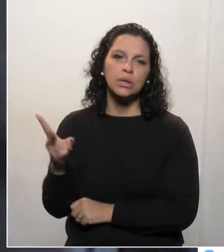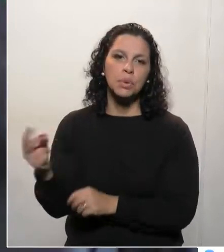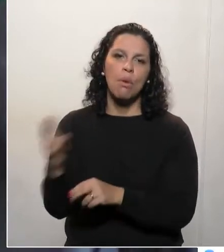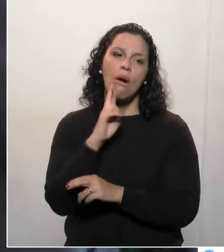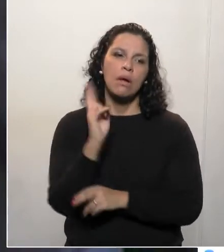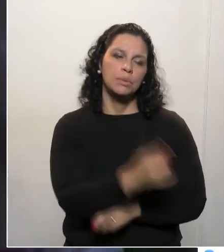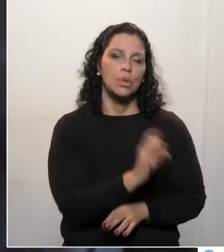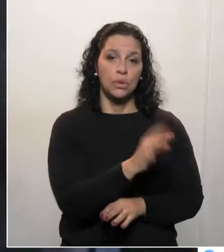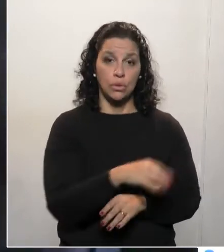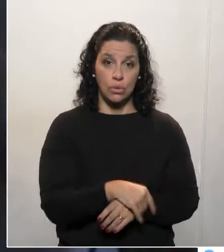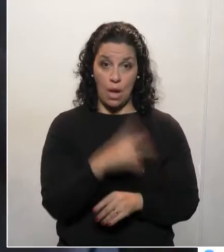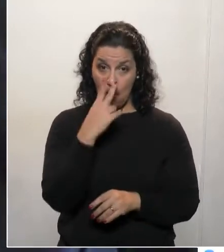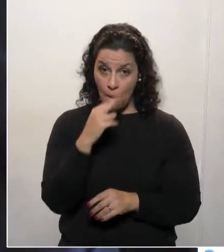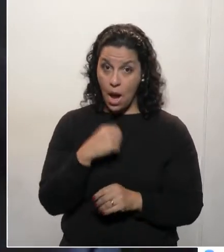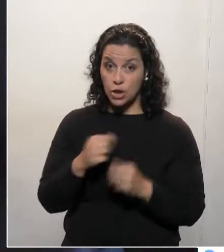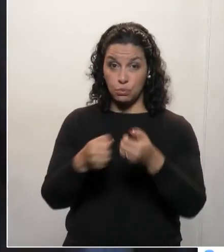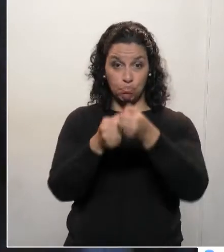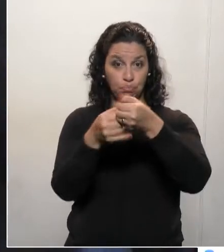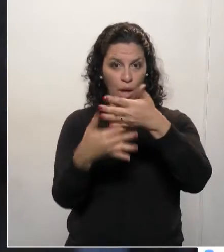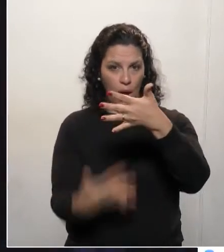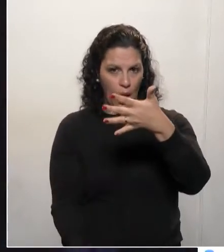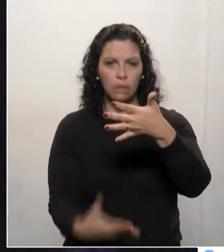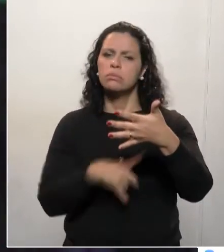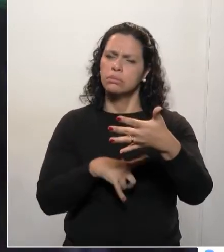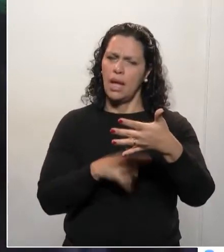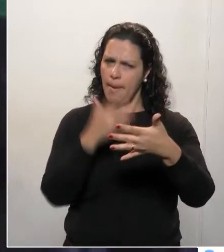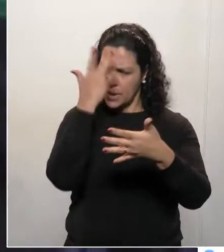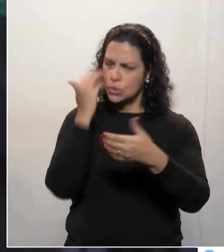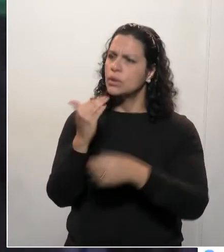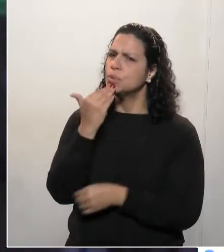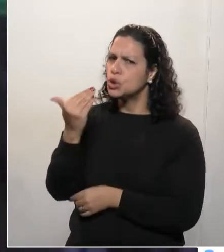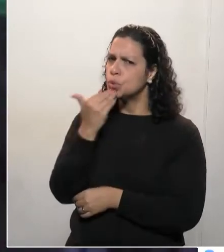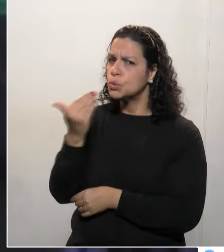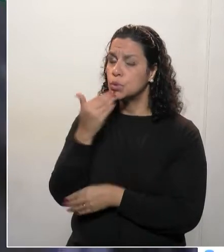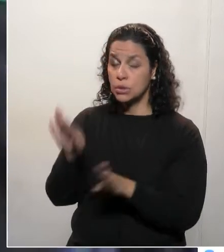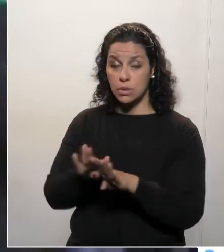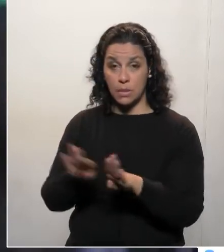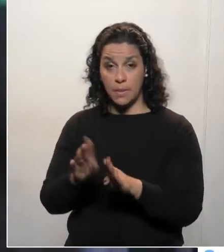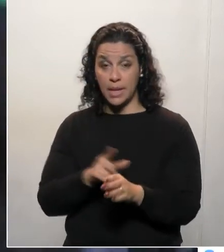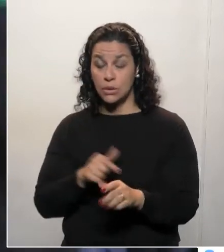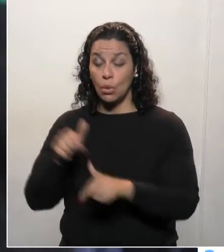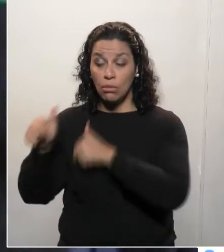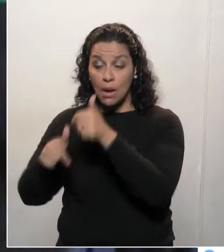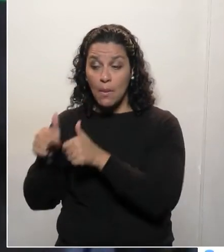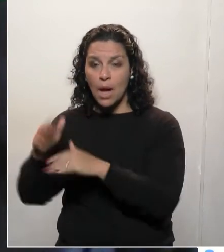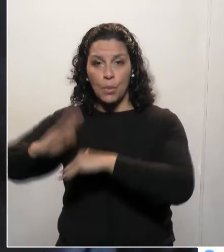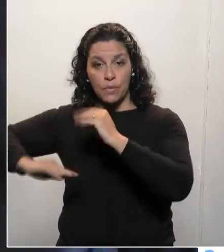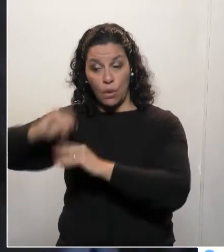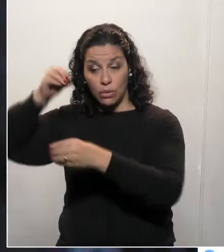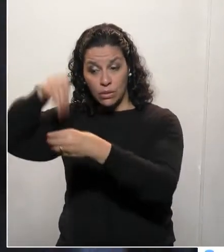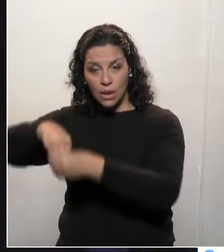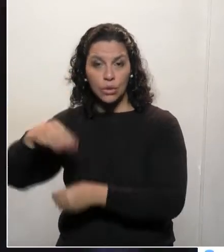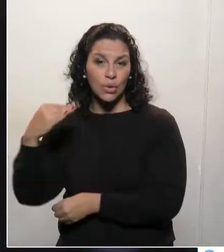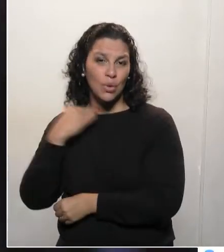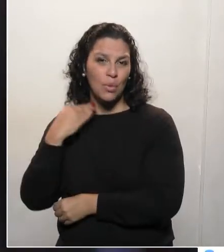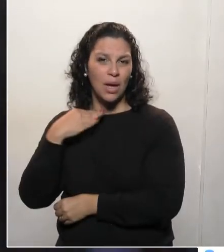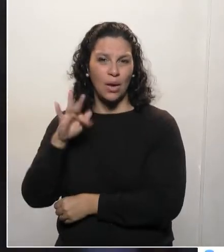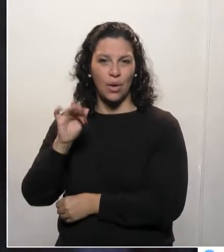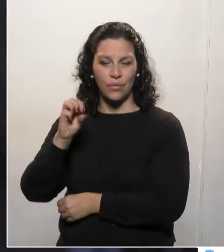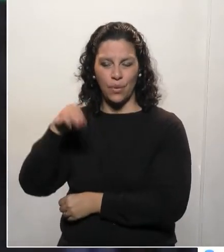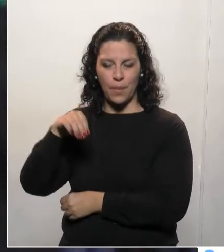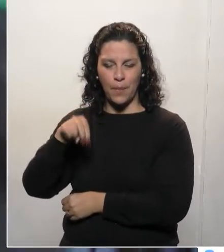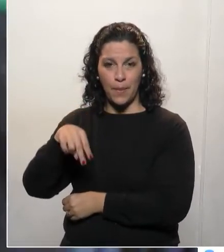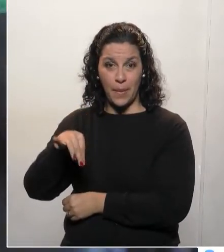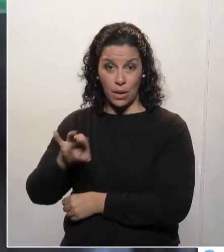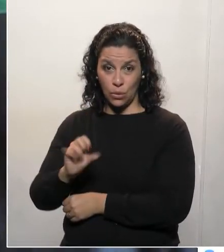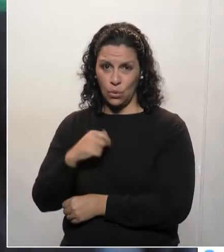consequentemente, houve uma demanda muito grande e o efetivo da Fomento Paraná não aumentou na mesma proporcionalidade. É